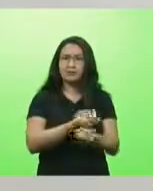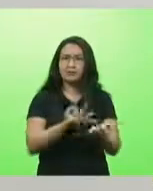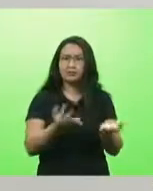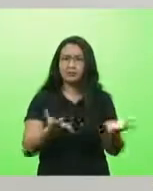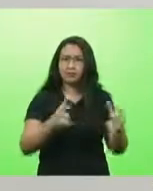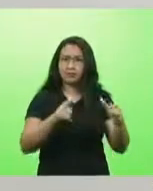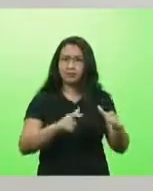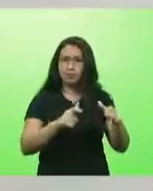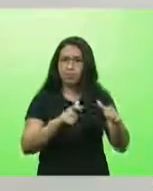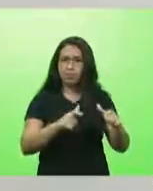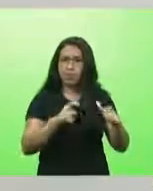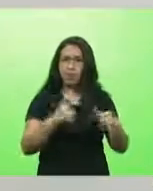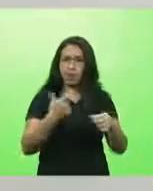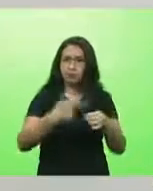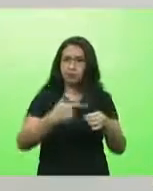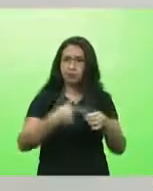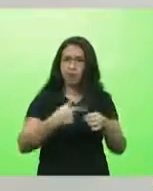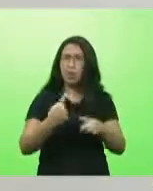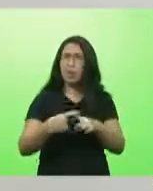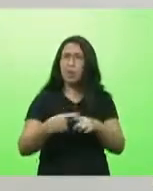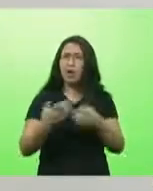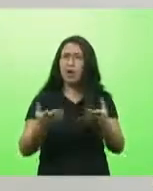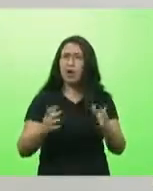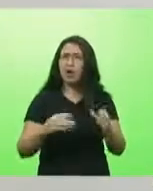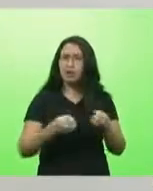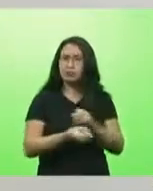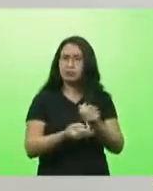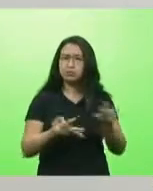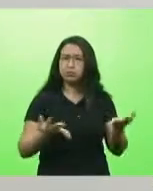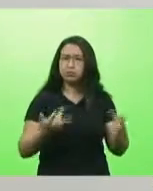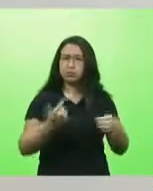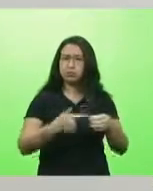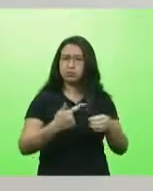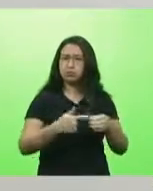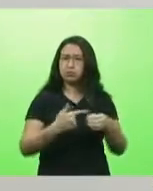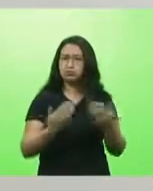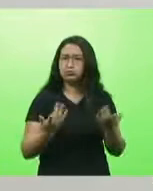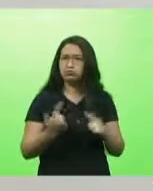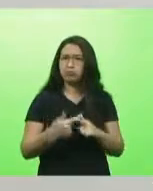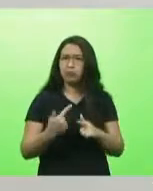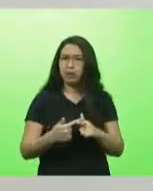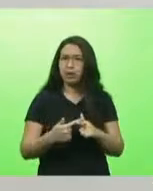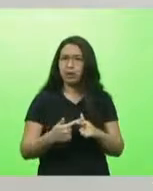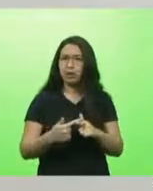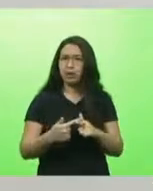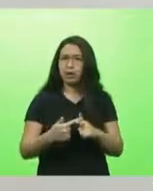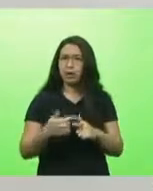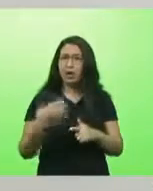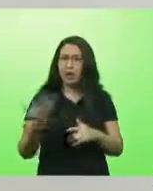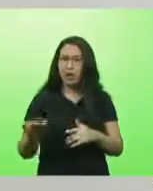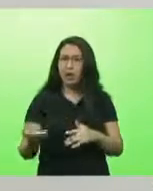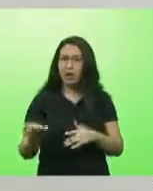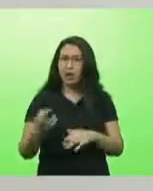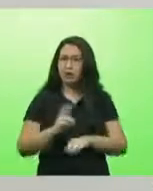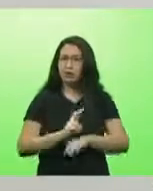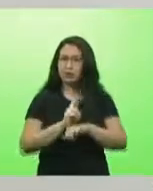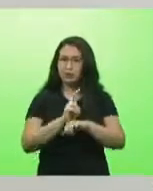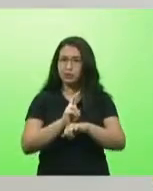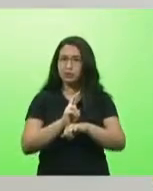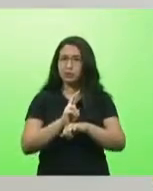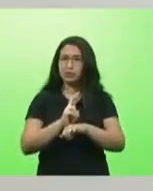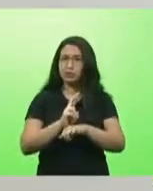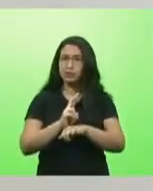Por que que tem que ter a distribuidora no meio? Por que que o dono do posto não pode comprar direto da Petrobras?